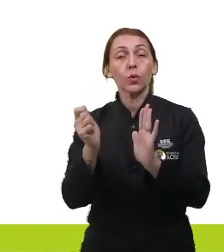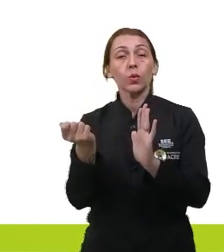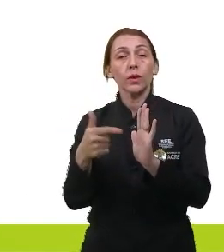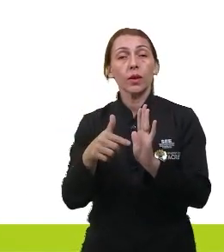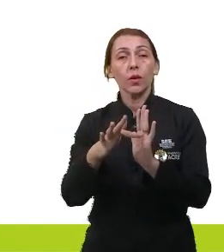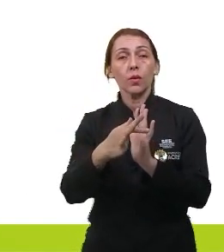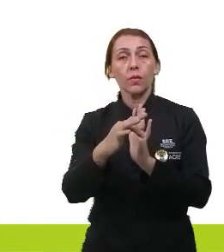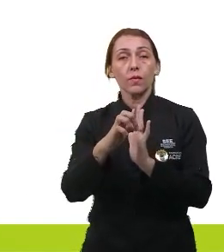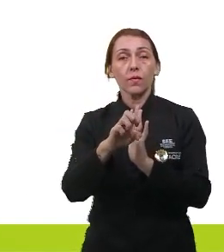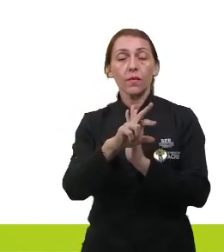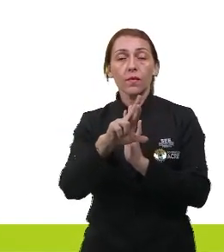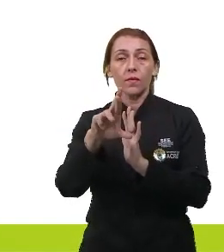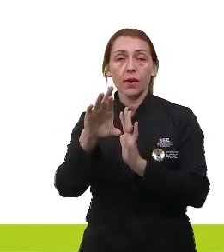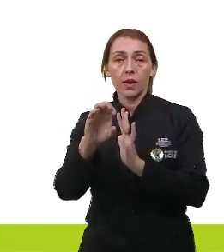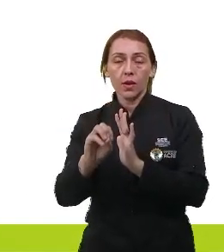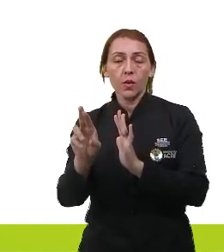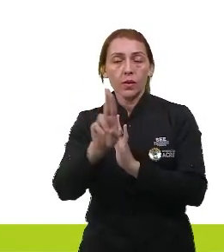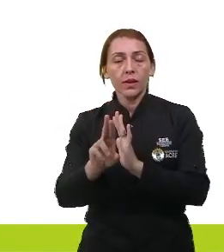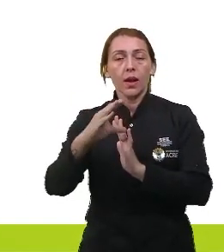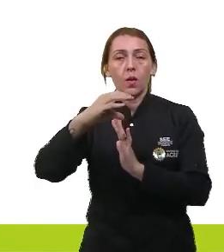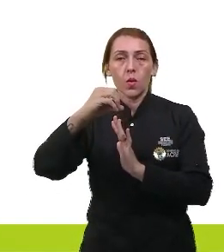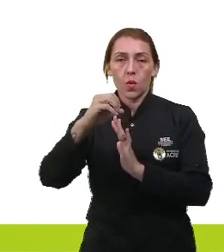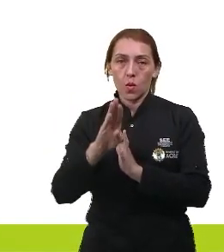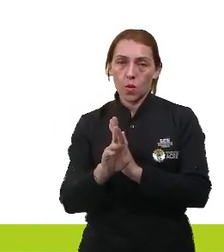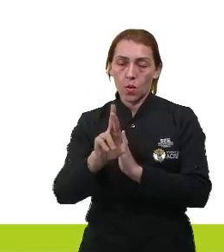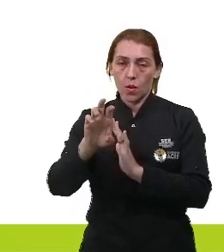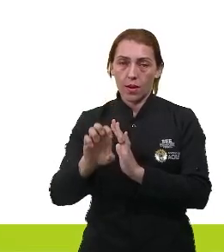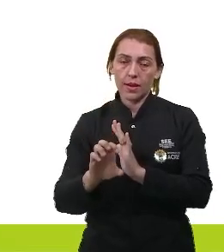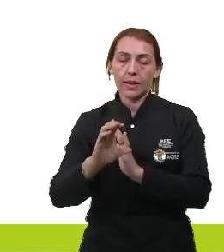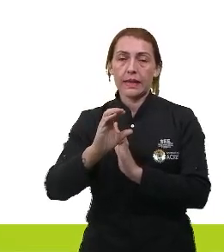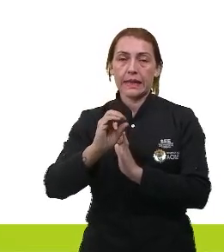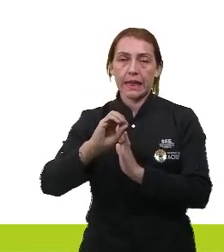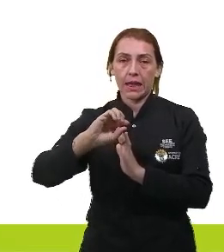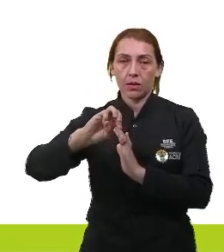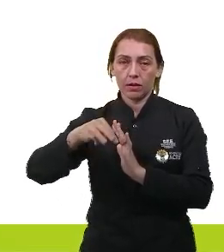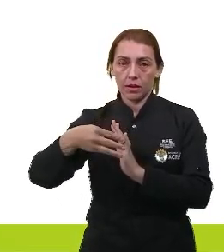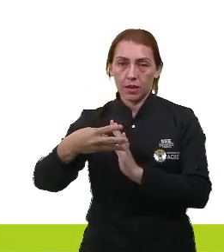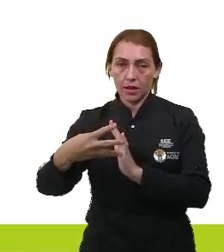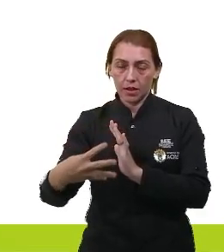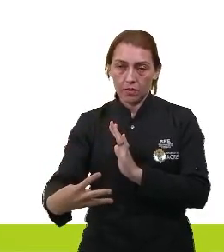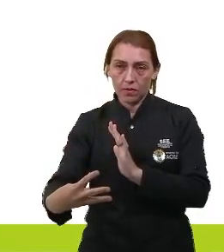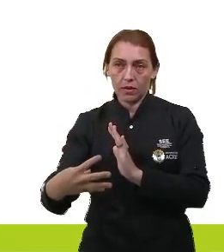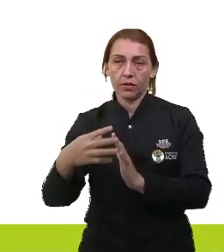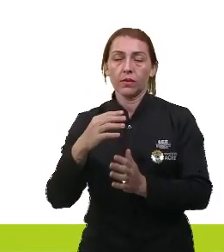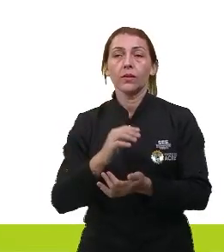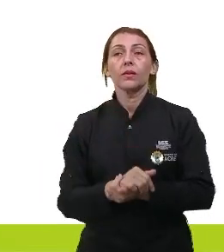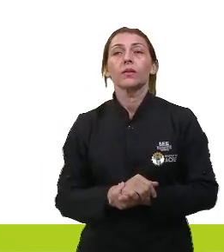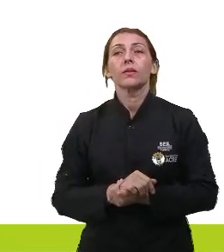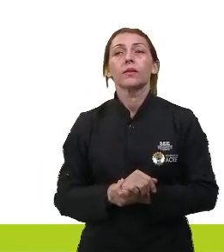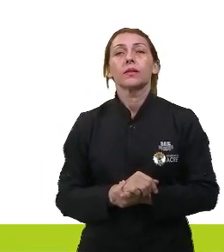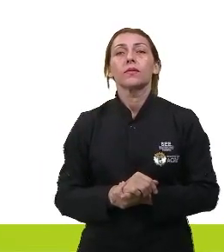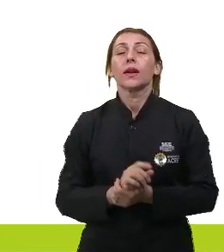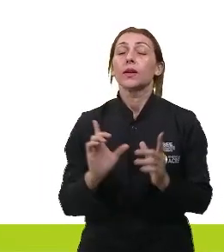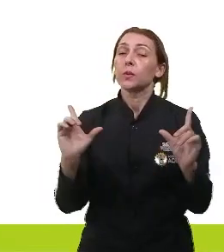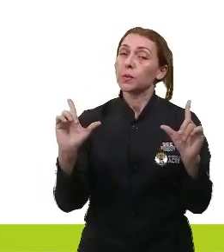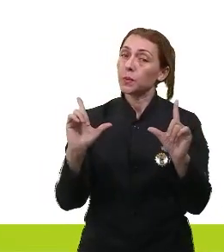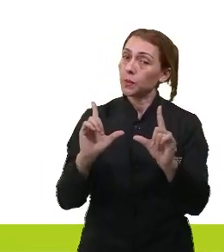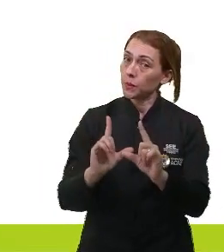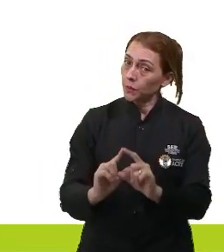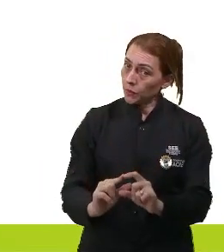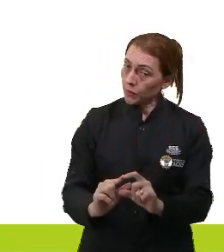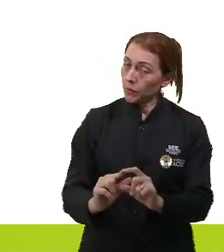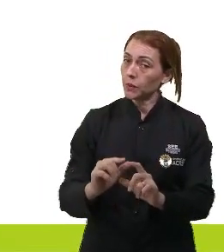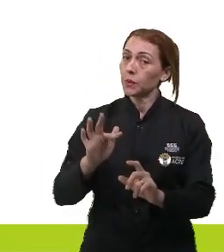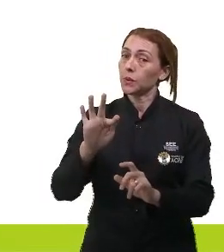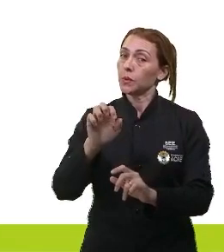vou usar cobre o cobre tem um potencial de 0,34 então o cobre ele vai reduzir e o ferro vai